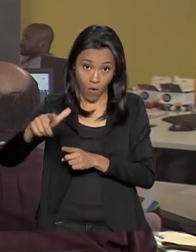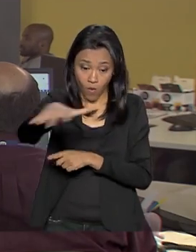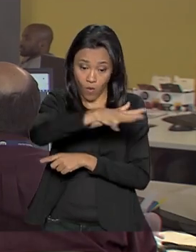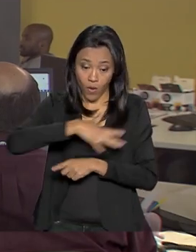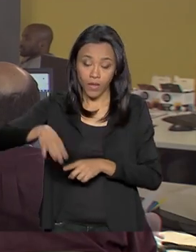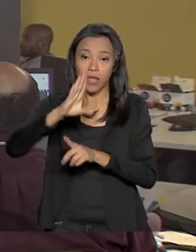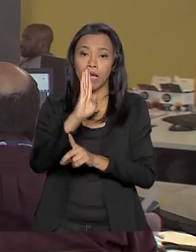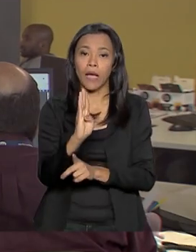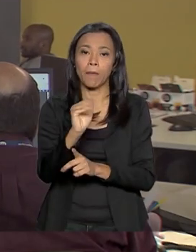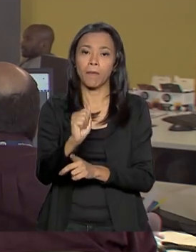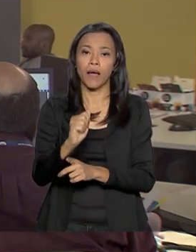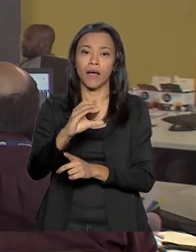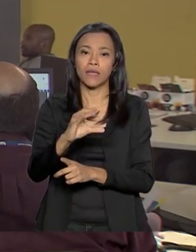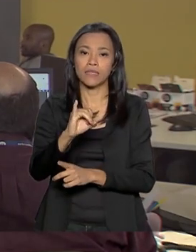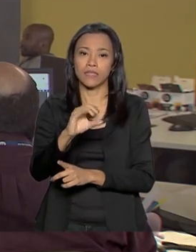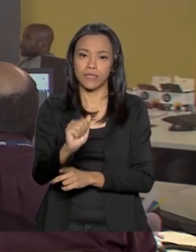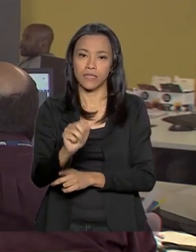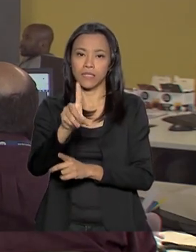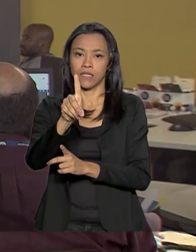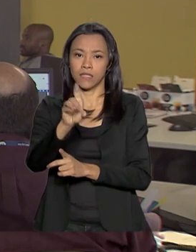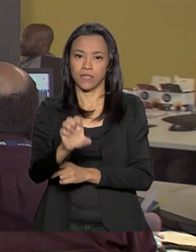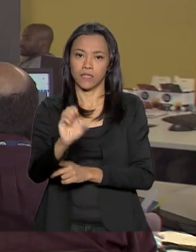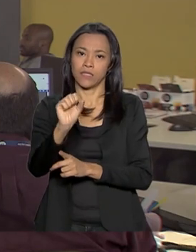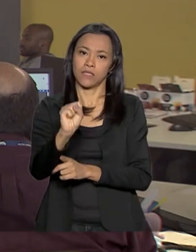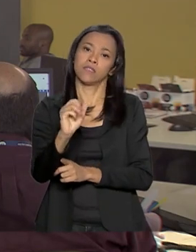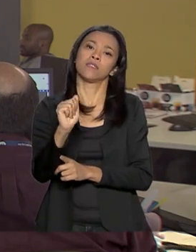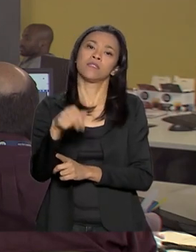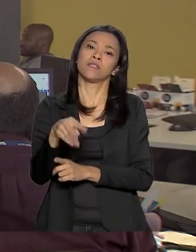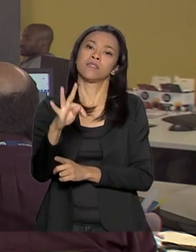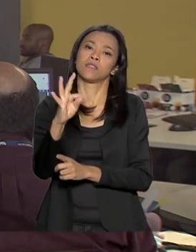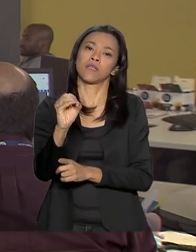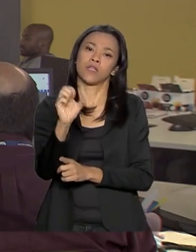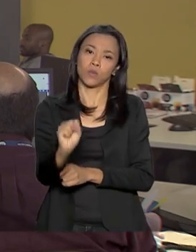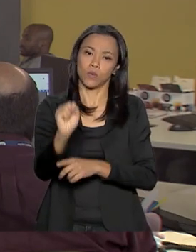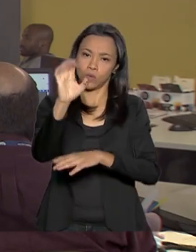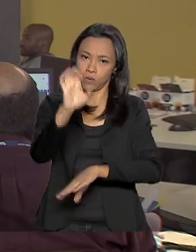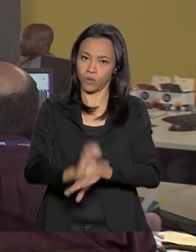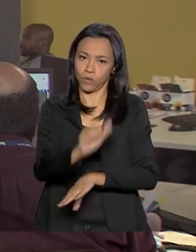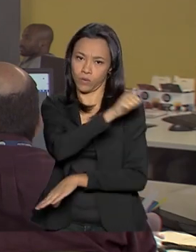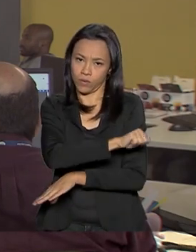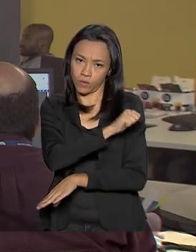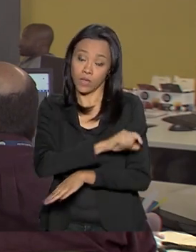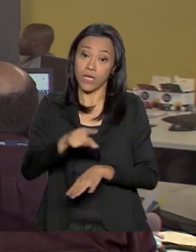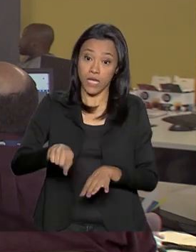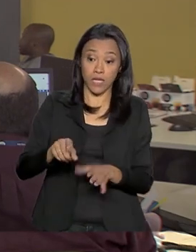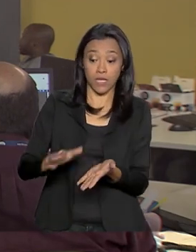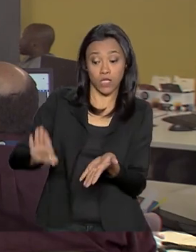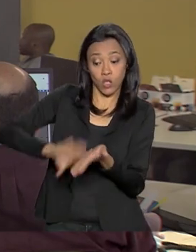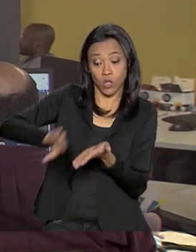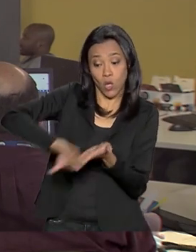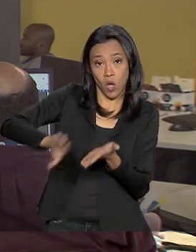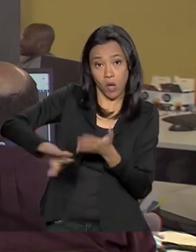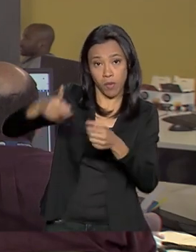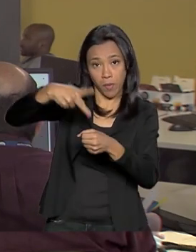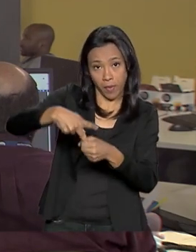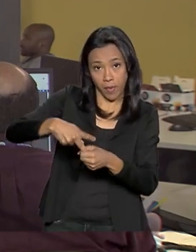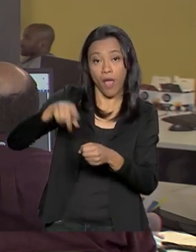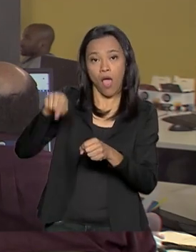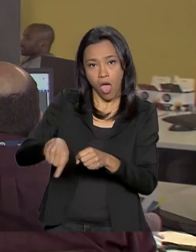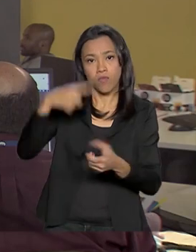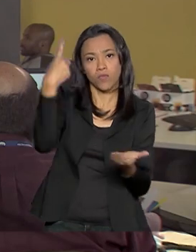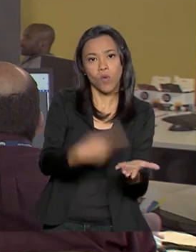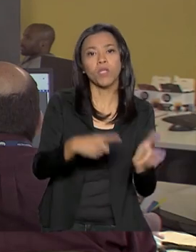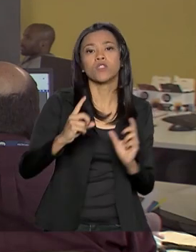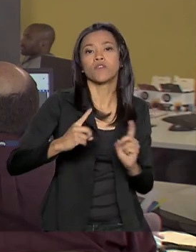maiores de reservas na região foram encontrados, e o governo decidiu leiloar esse excedente. A data do leilão foi marcada para o dia